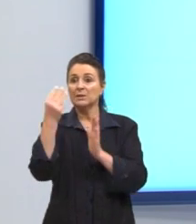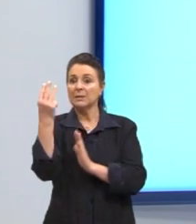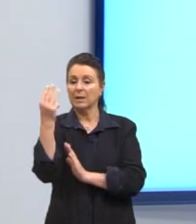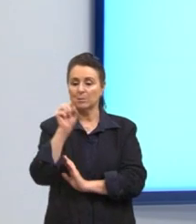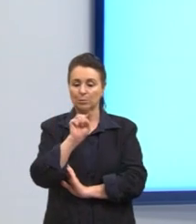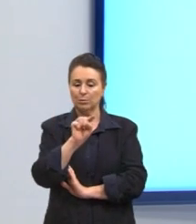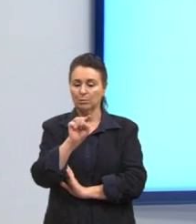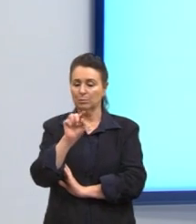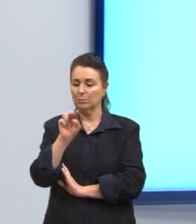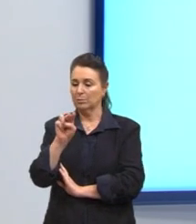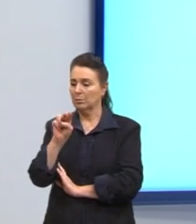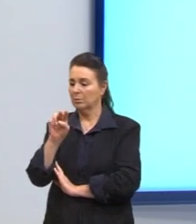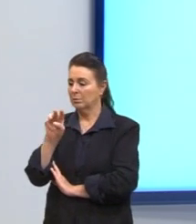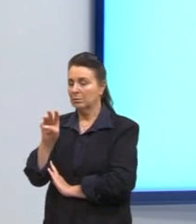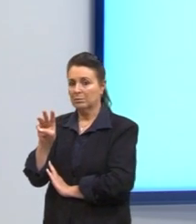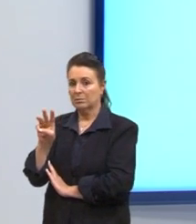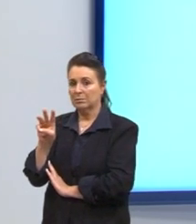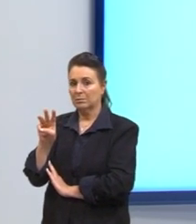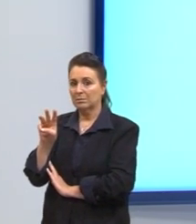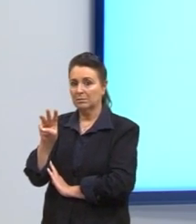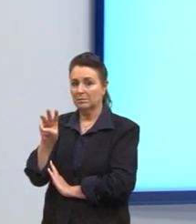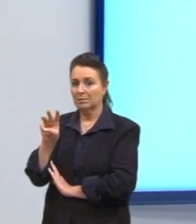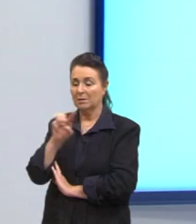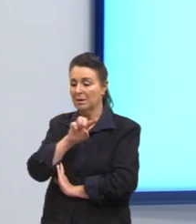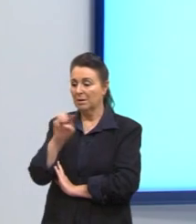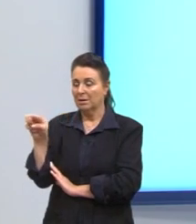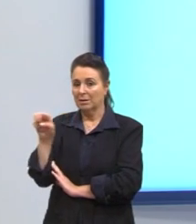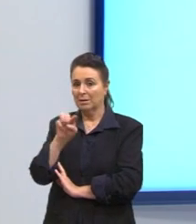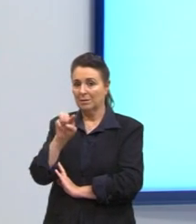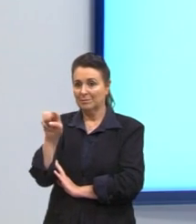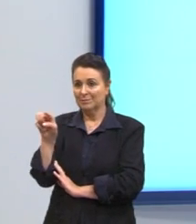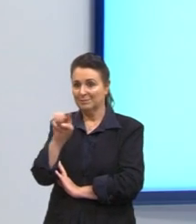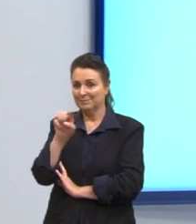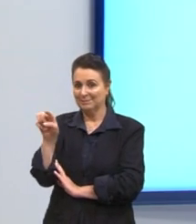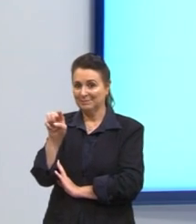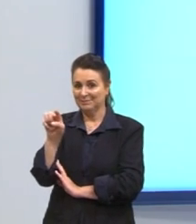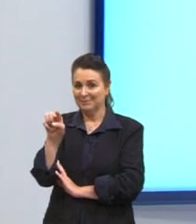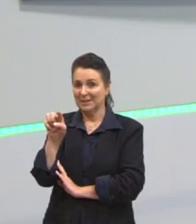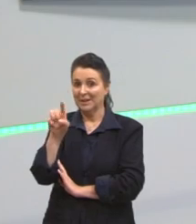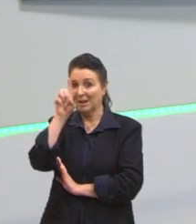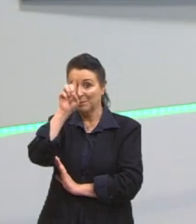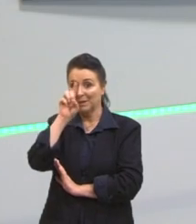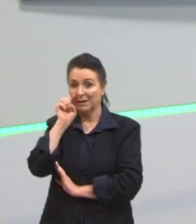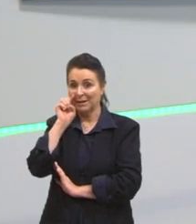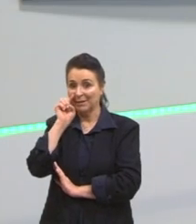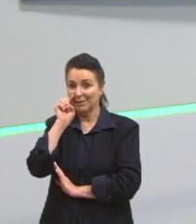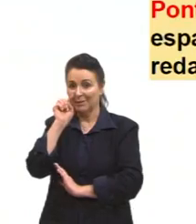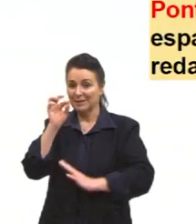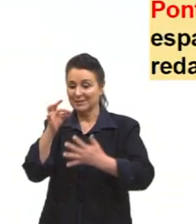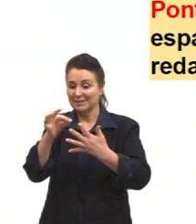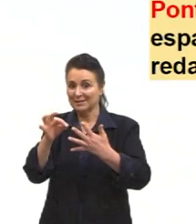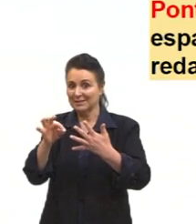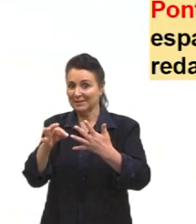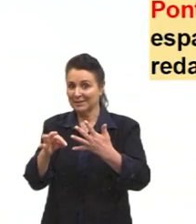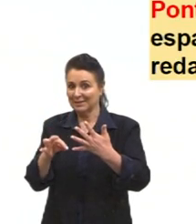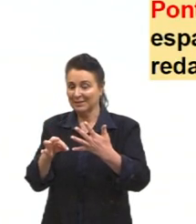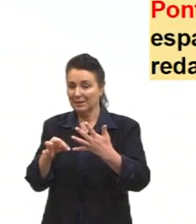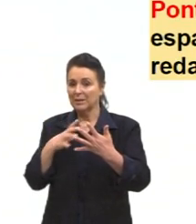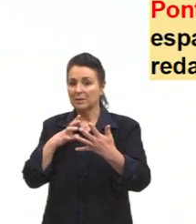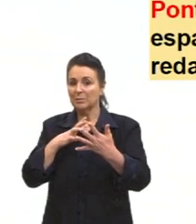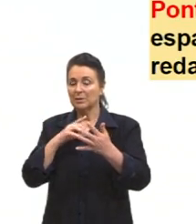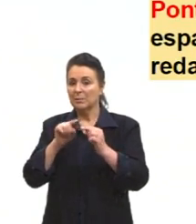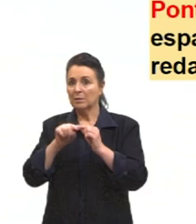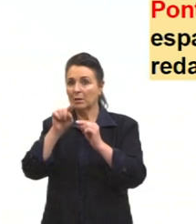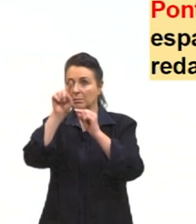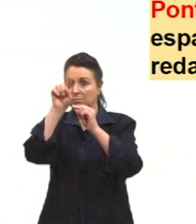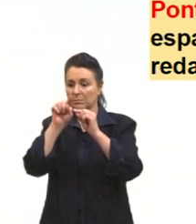atentar mais para estes. As reticências, que está aqui destacado em amarelinho e depois o ponto de exclamação na nossa tela também